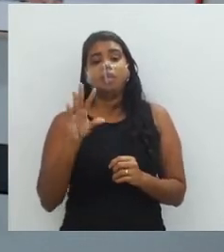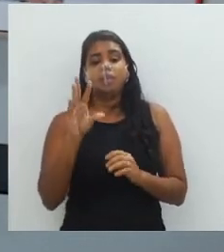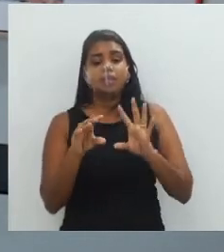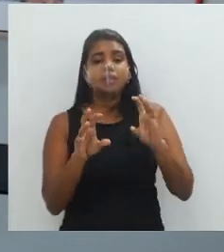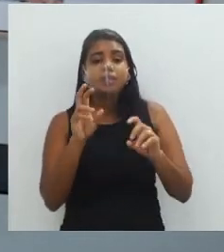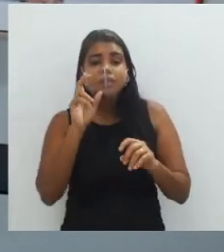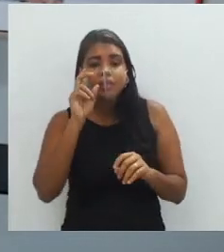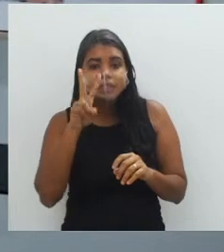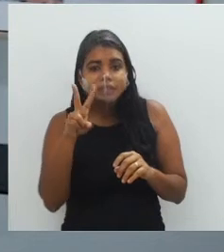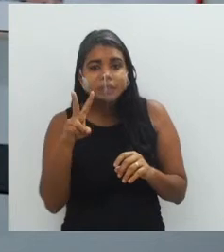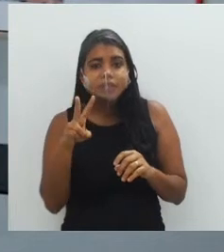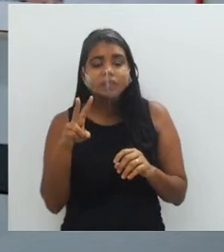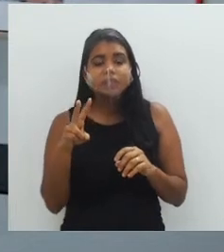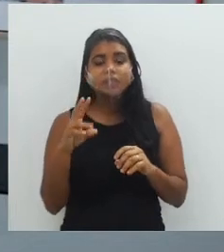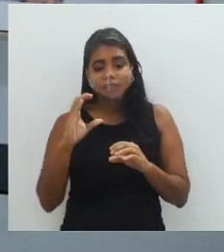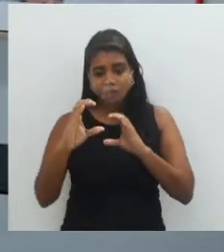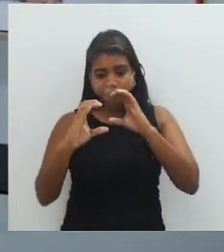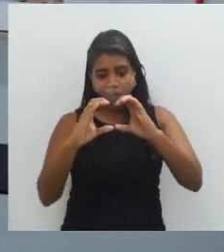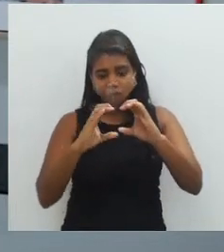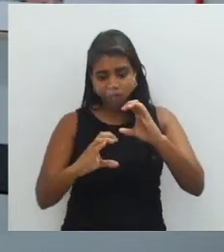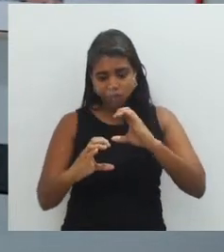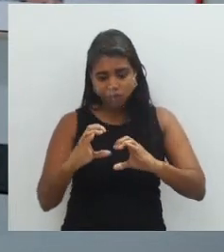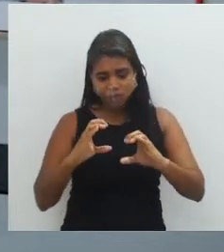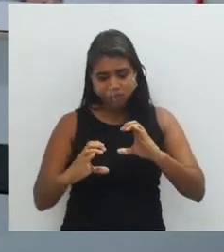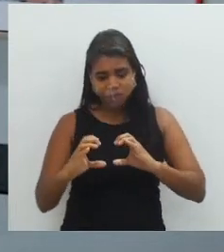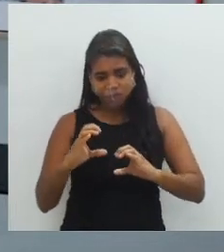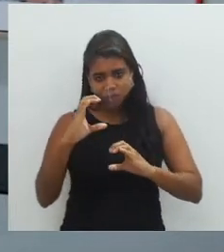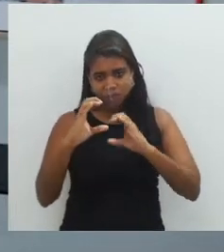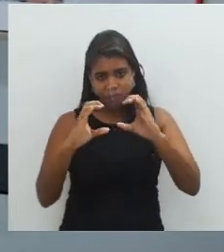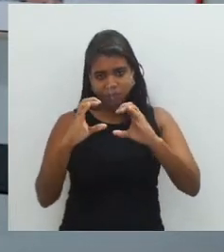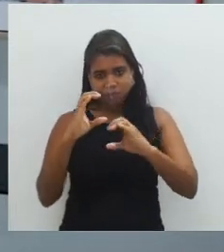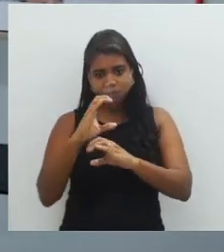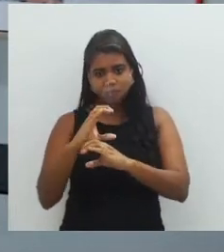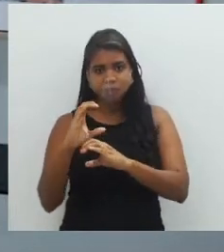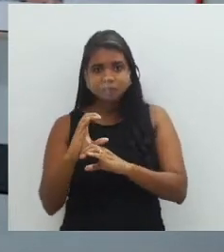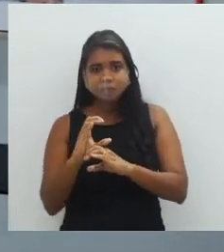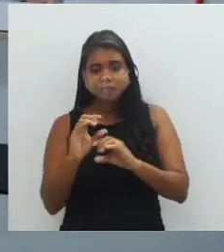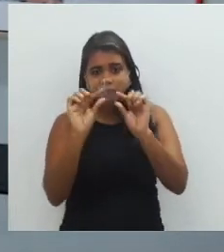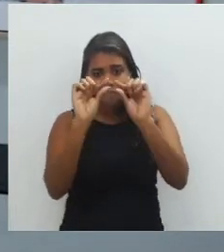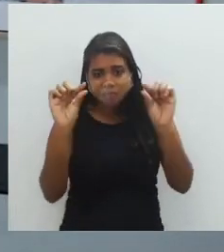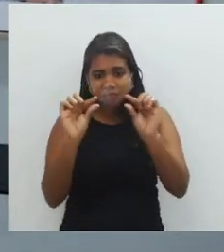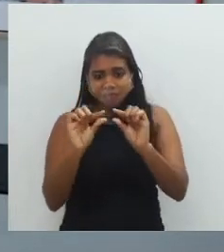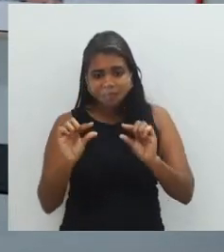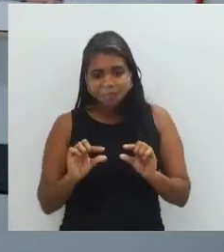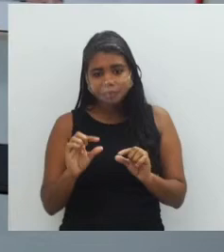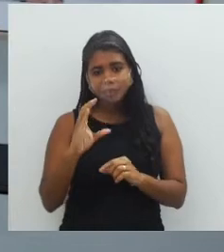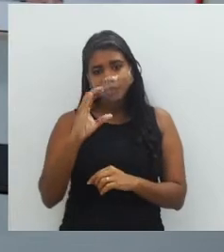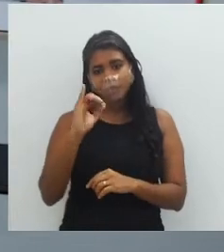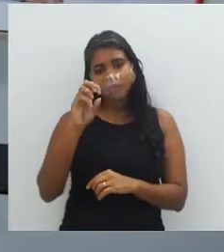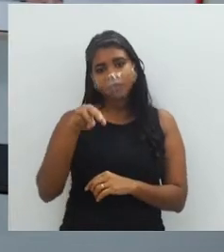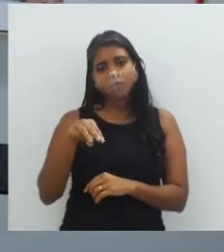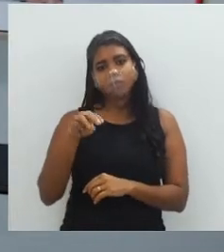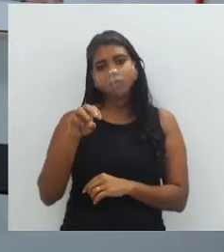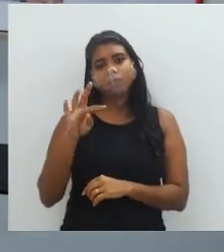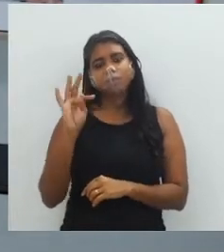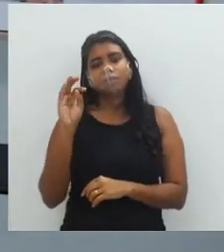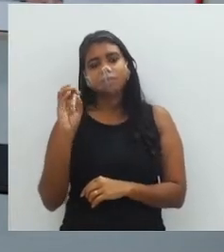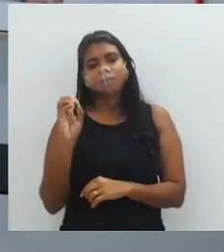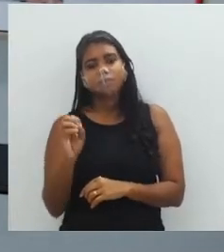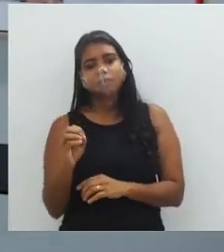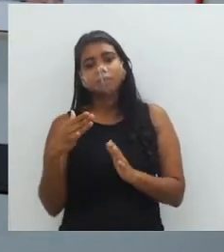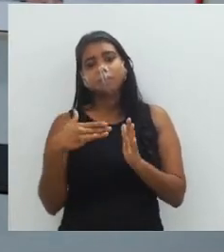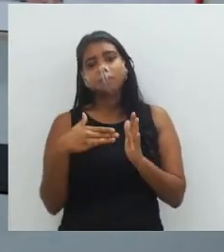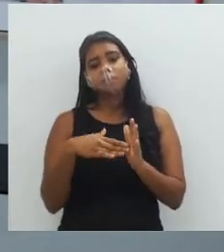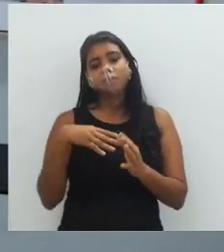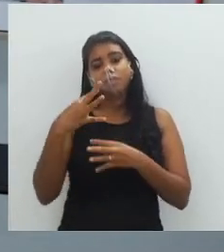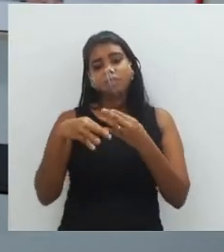ver os tijolos, o material dos tijolos, a gente consegue ver as emendas com o cimento. Então, a partir do momento que existe